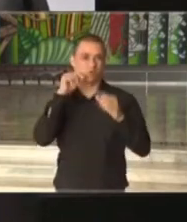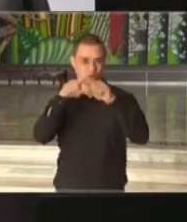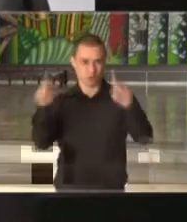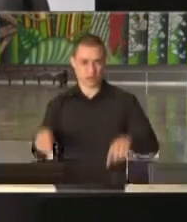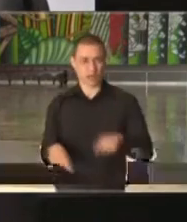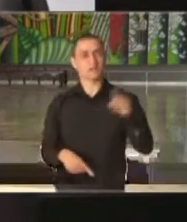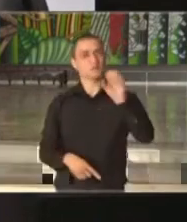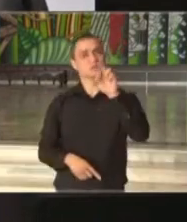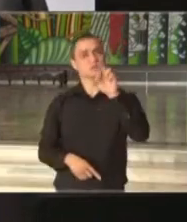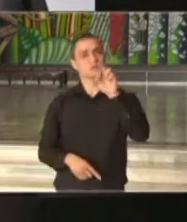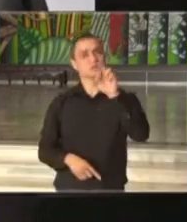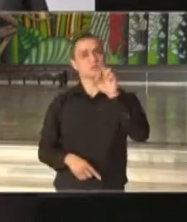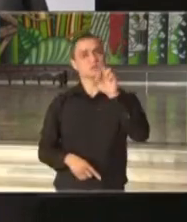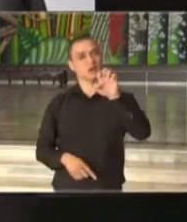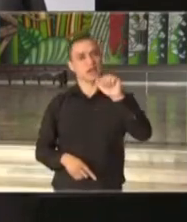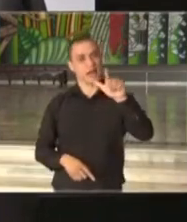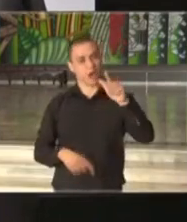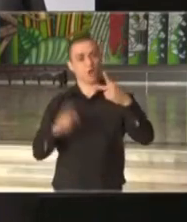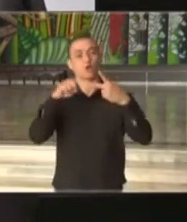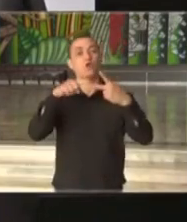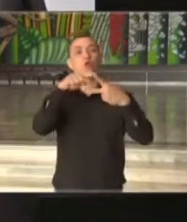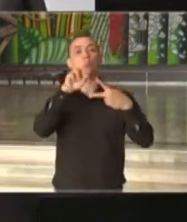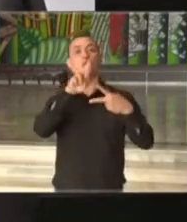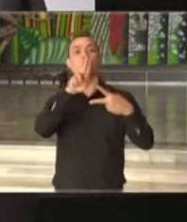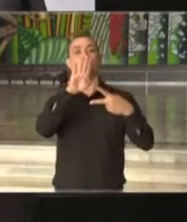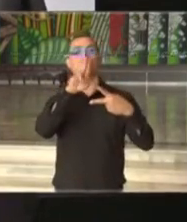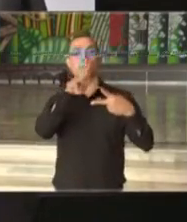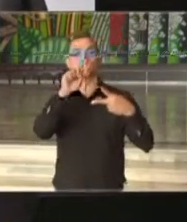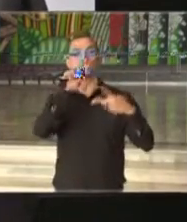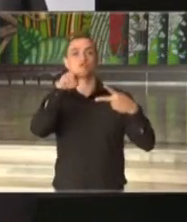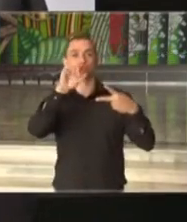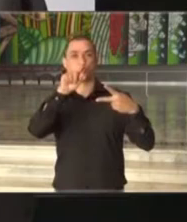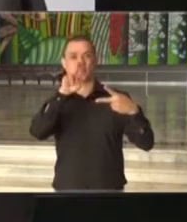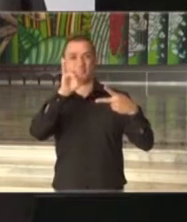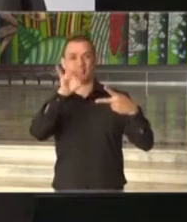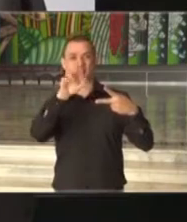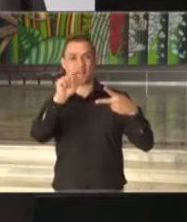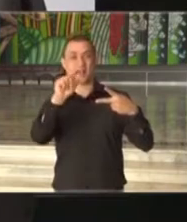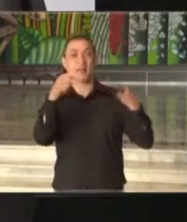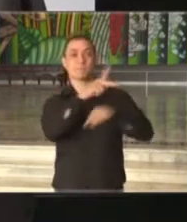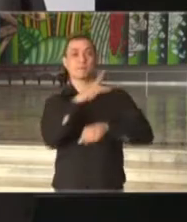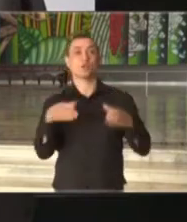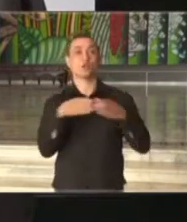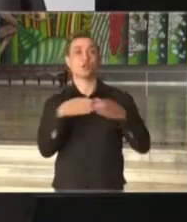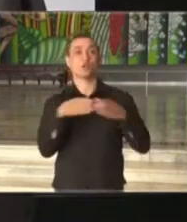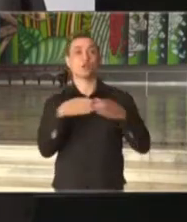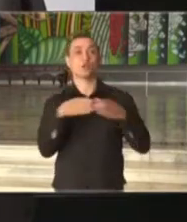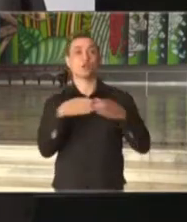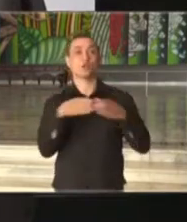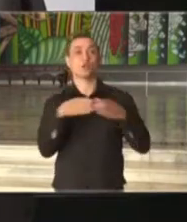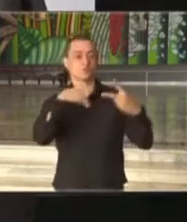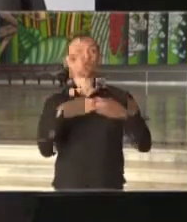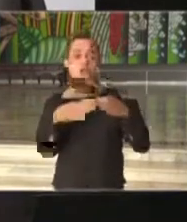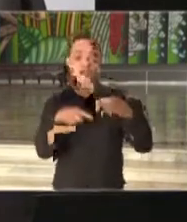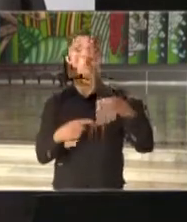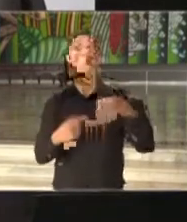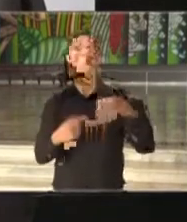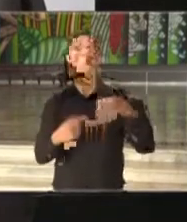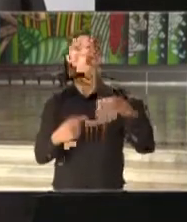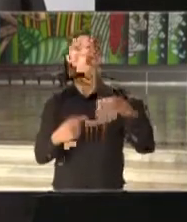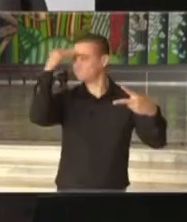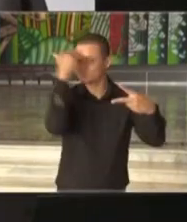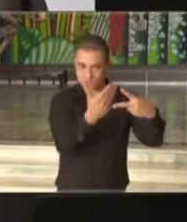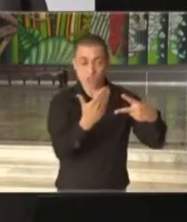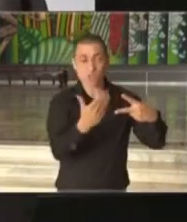Sérgio Real, presidente do Banco Santander, e ao Rubens Ometo, presidente do grupo COSAN, os nossos cumprimentos. Eu espero que